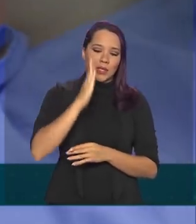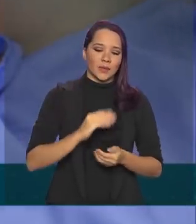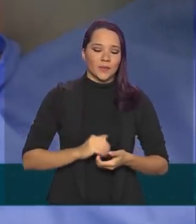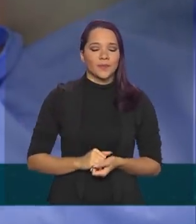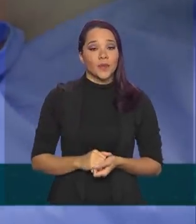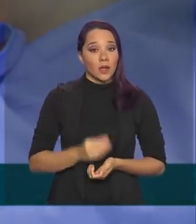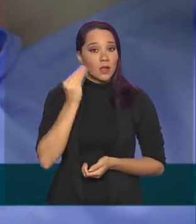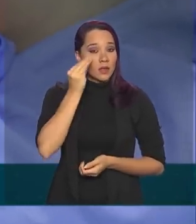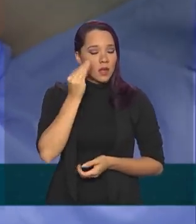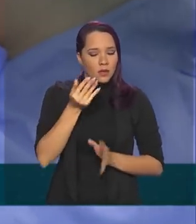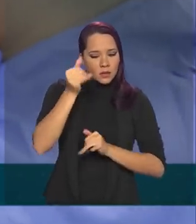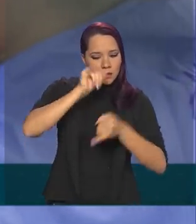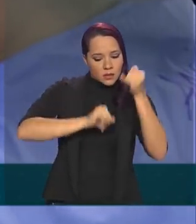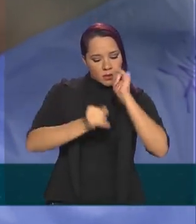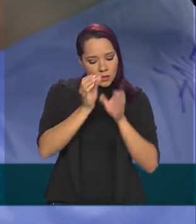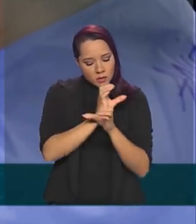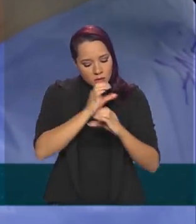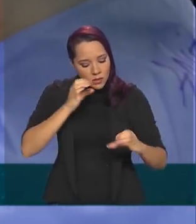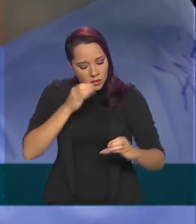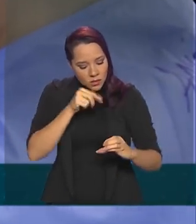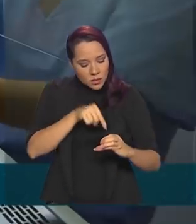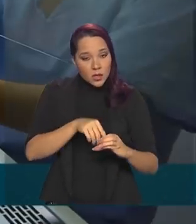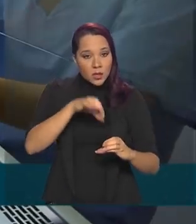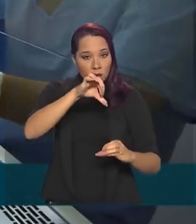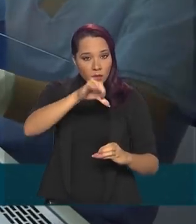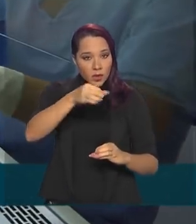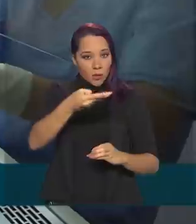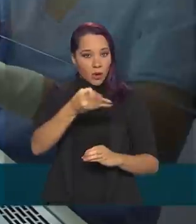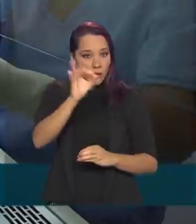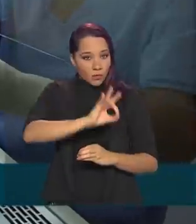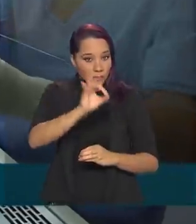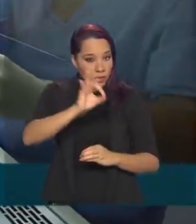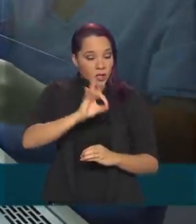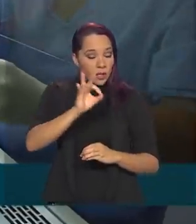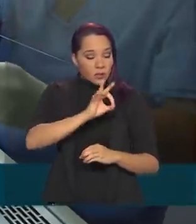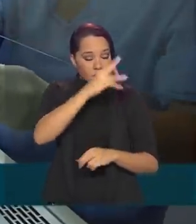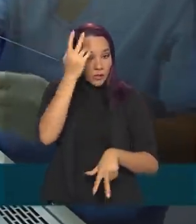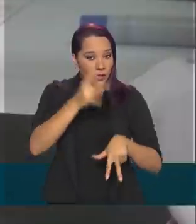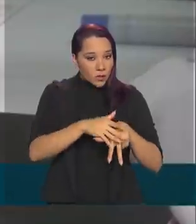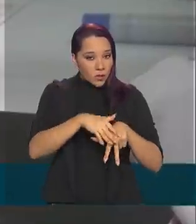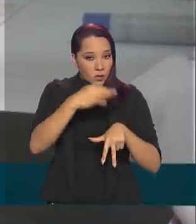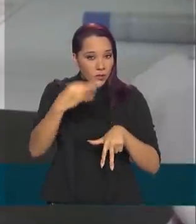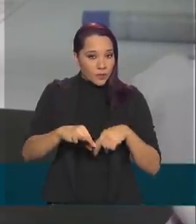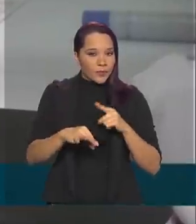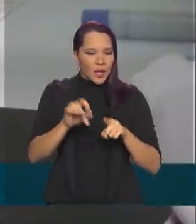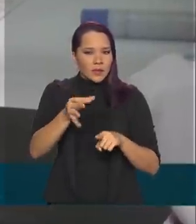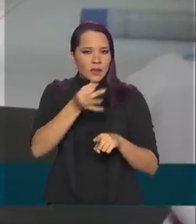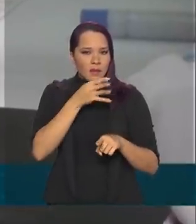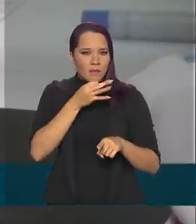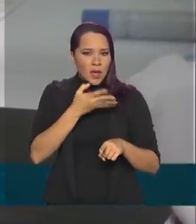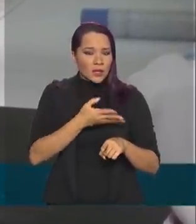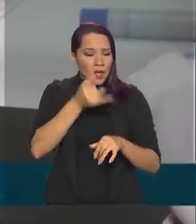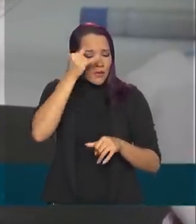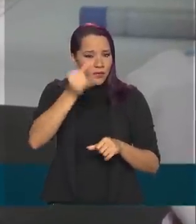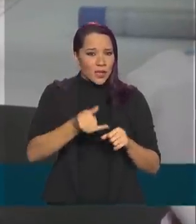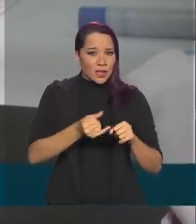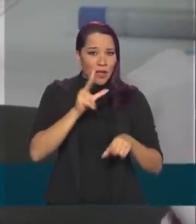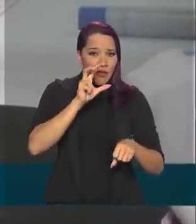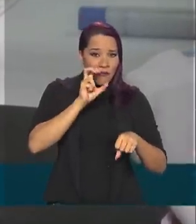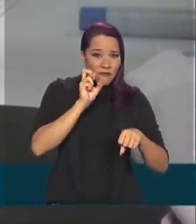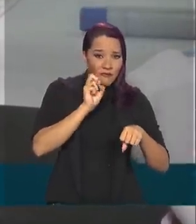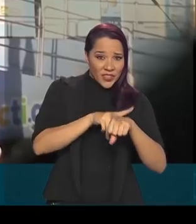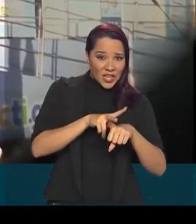Testes em laboratório mostram que em 94% dos casos, a substância impede a replicação do novo